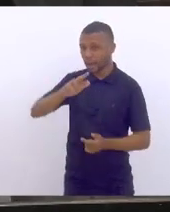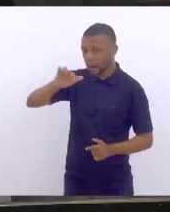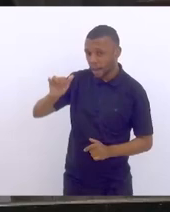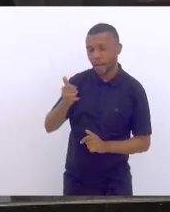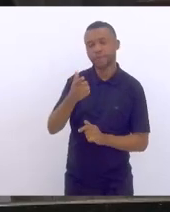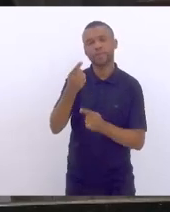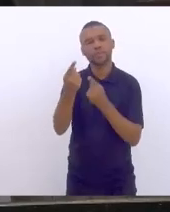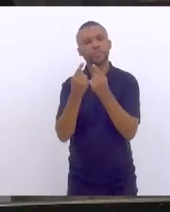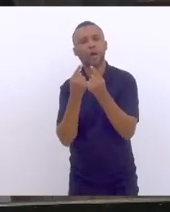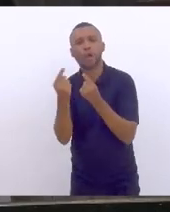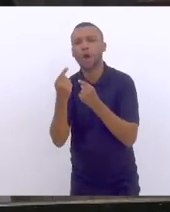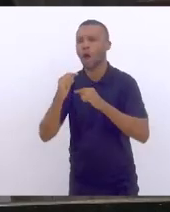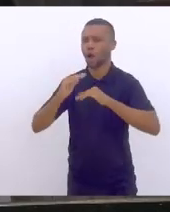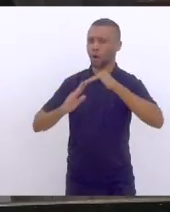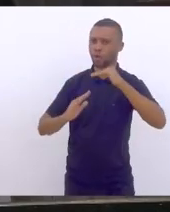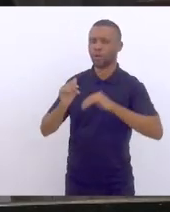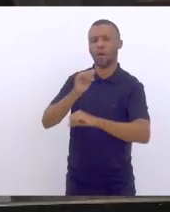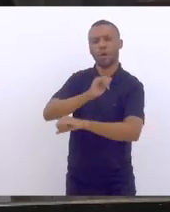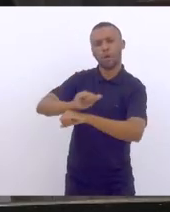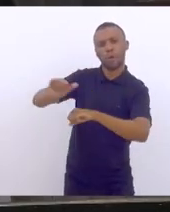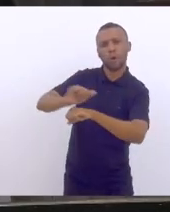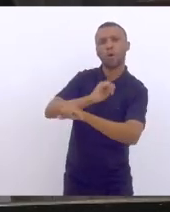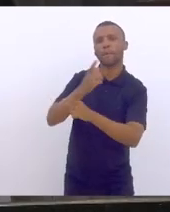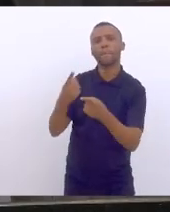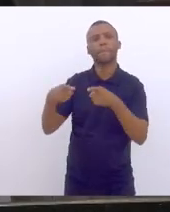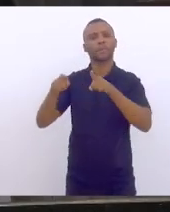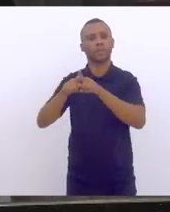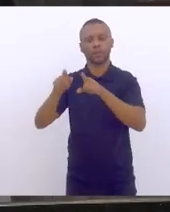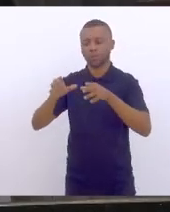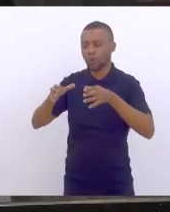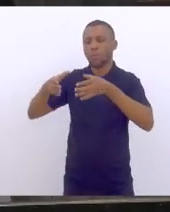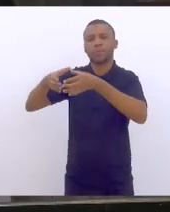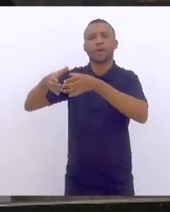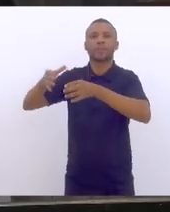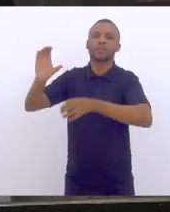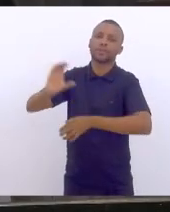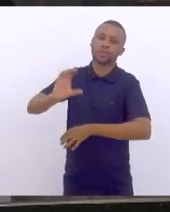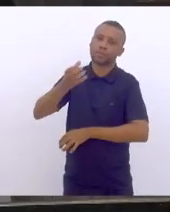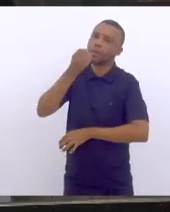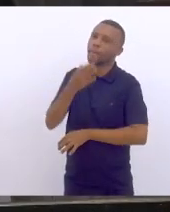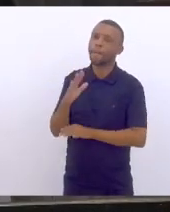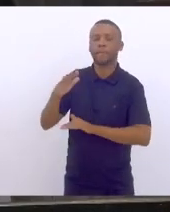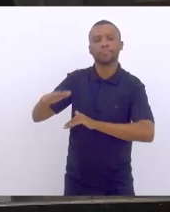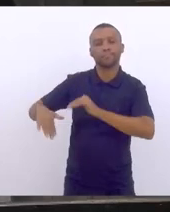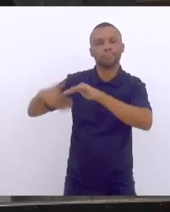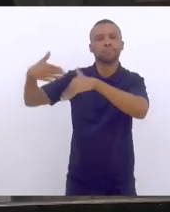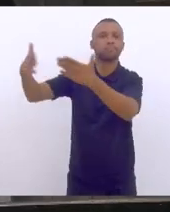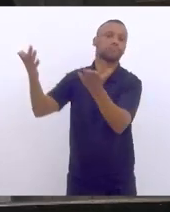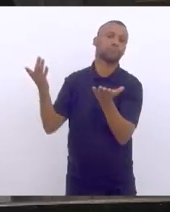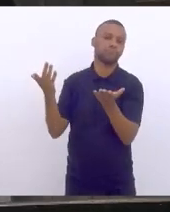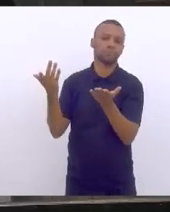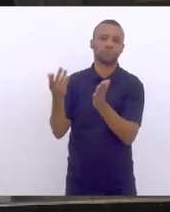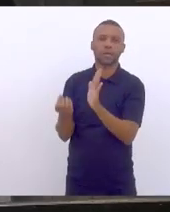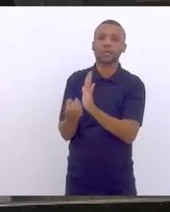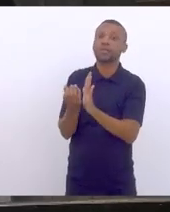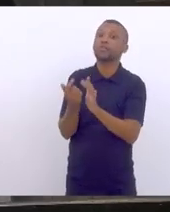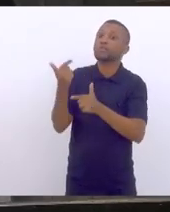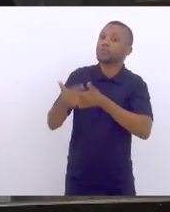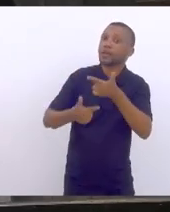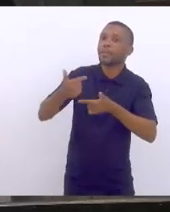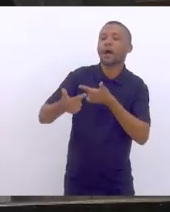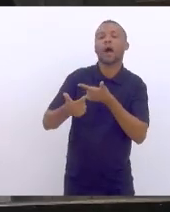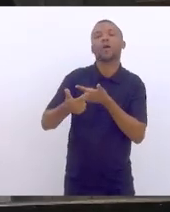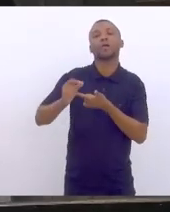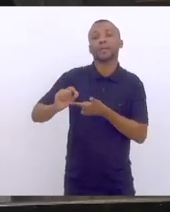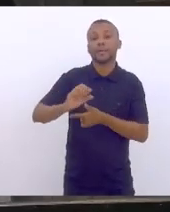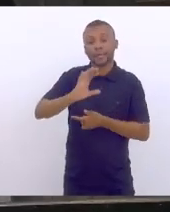abre, constrói alternativas em parceria com a comunidade científica, isso é bom para o desenvolvimento, isso é bom para a geração de emprego, que a ciência também, Luiz Paulo, move a